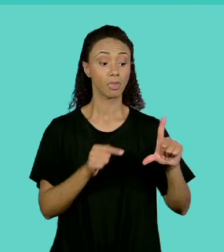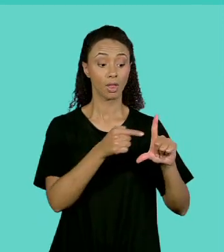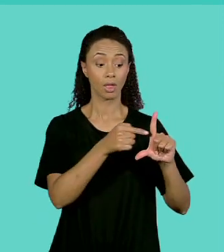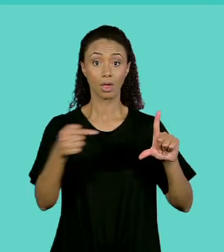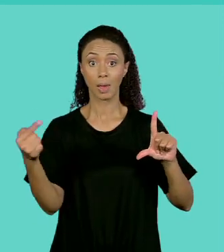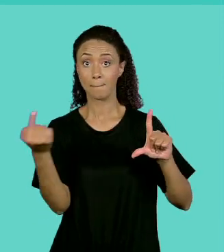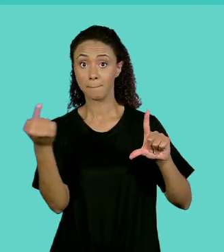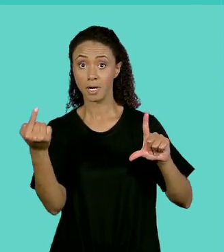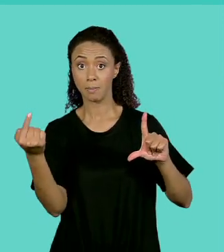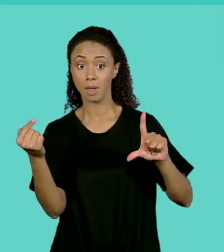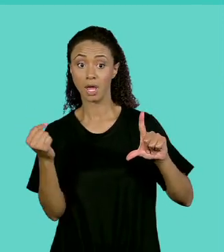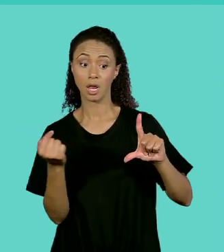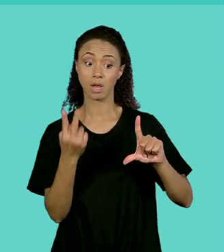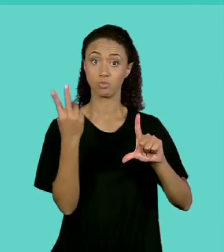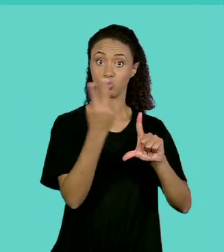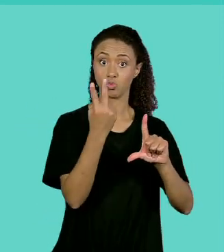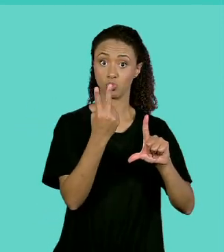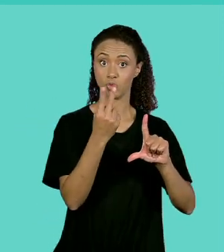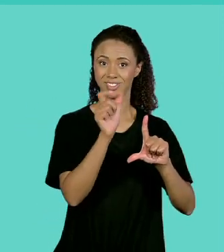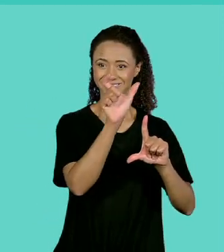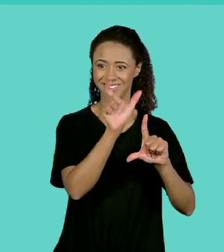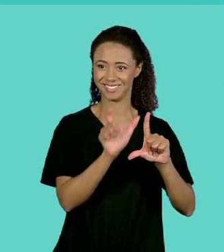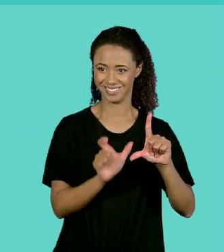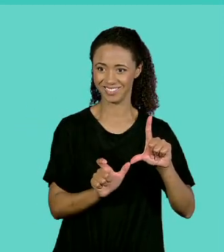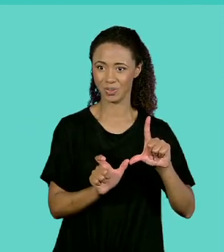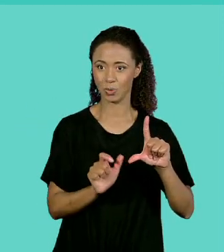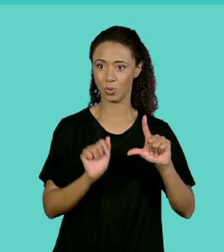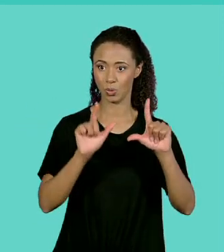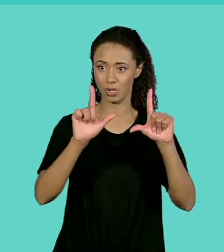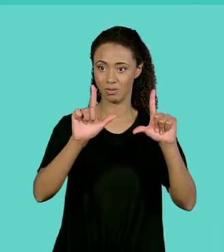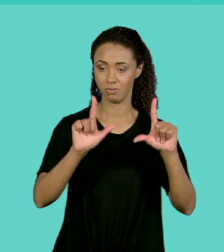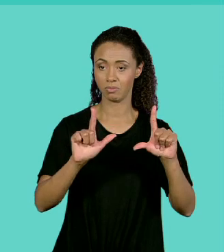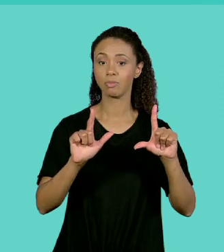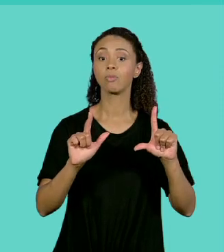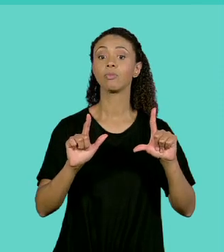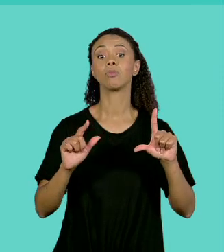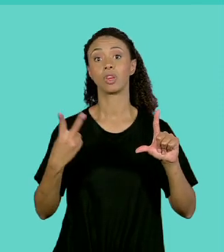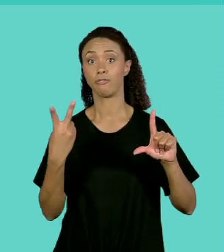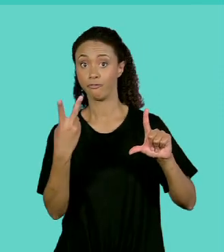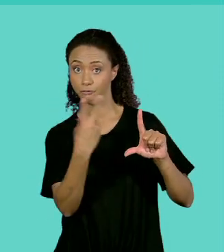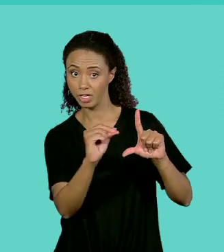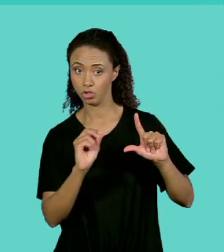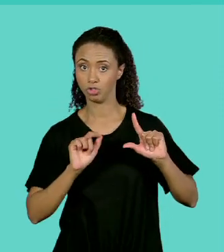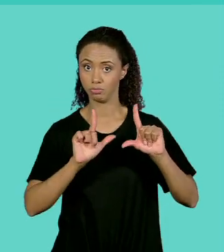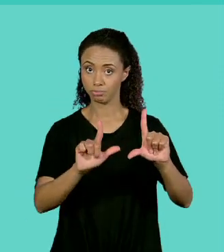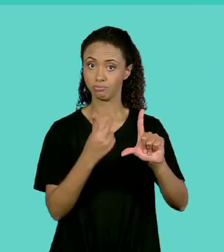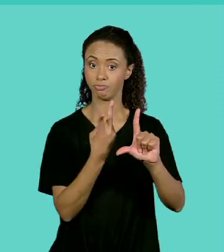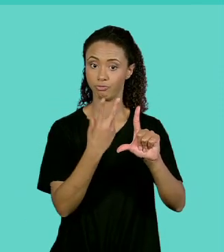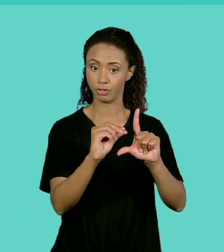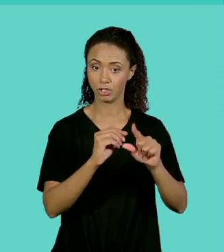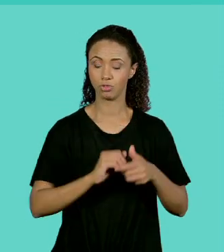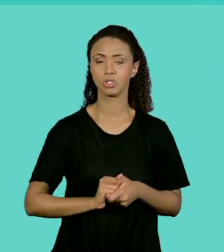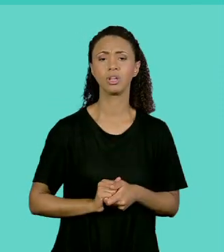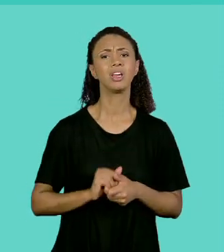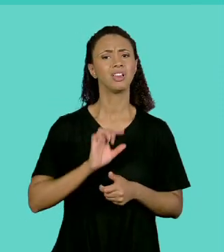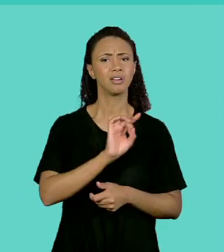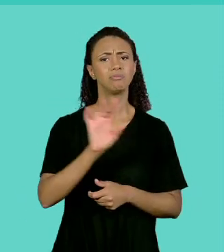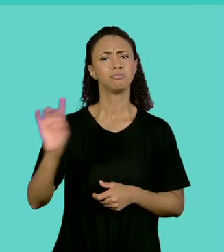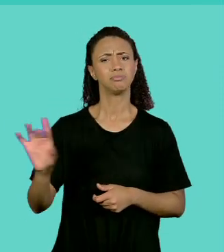linha, a segunda coluna, vale 20. Segunda linha, primeira coluna, vale 10. Segunda linha, segunda coluna, vale 6.